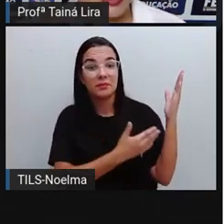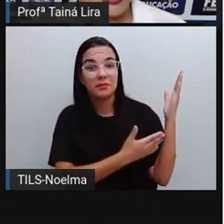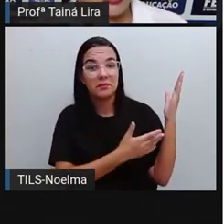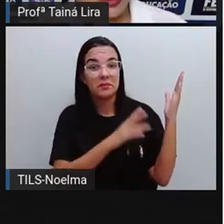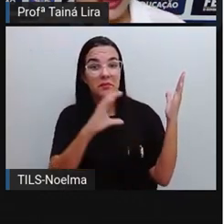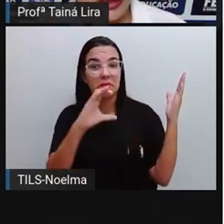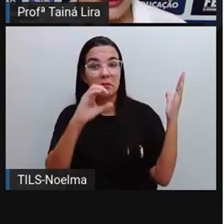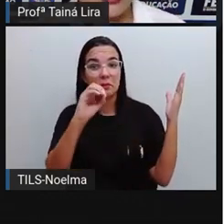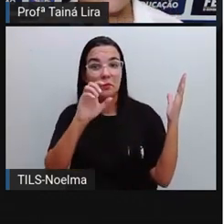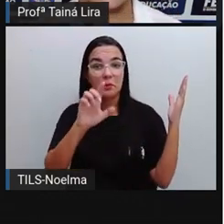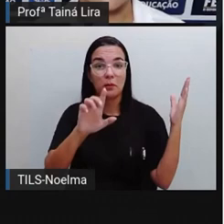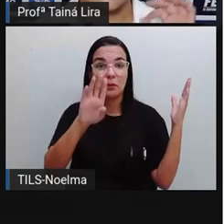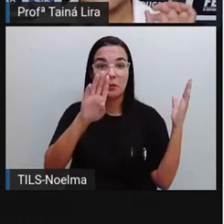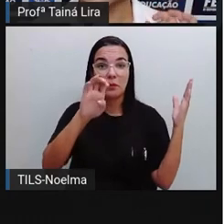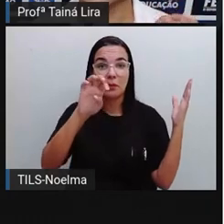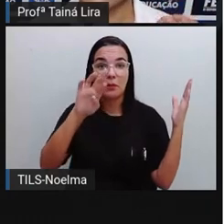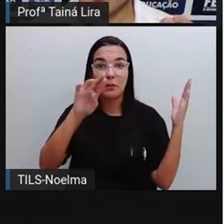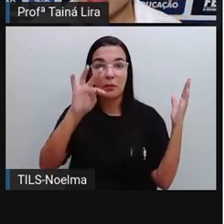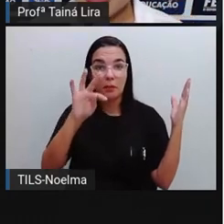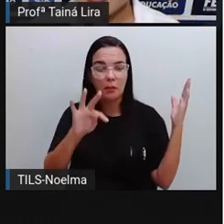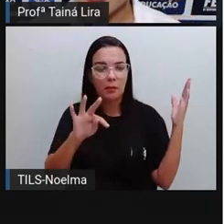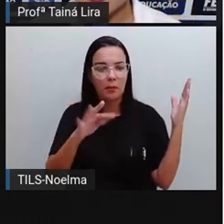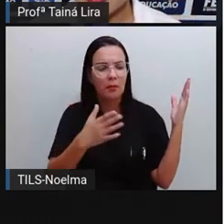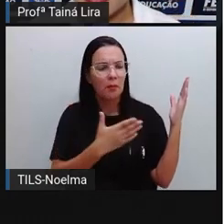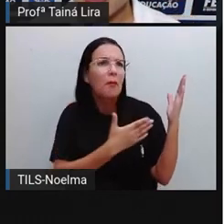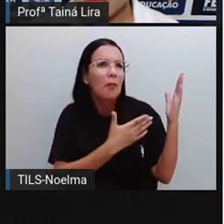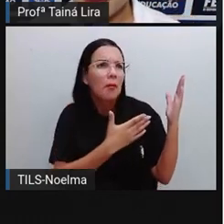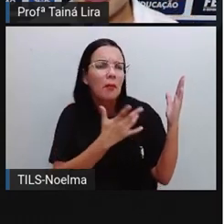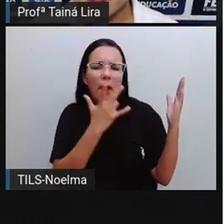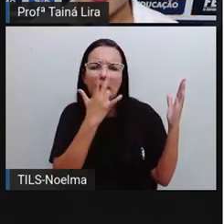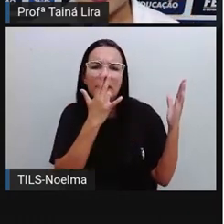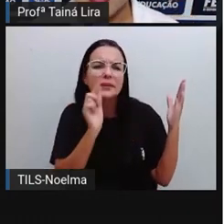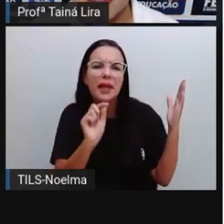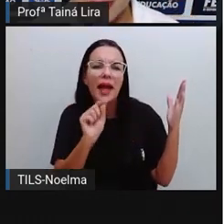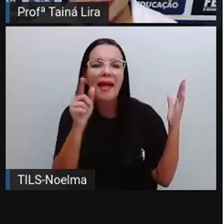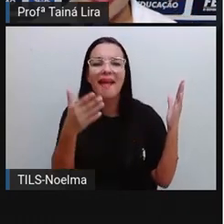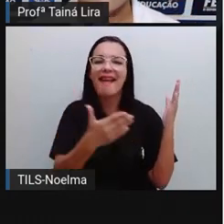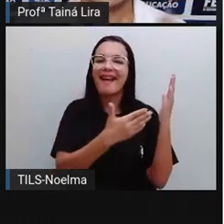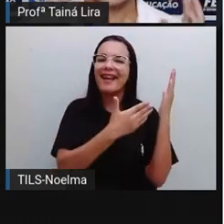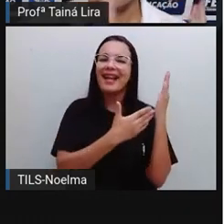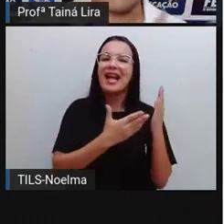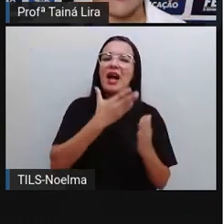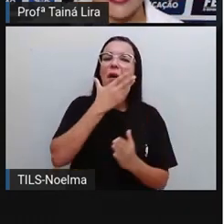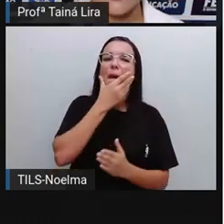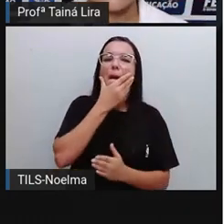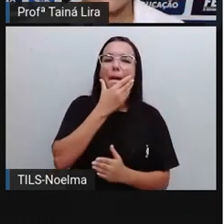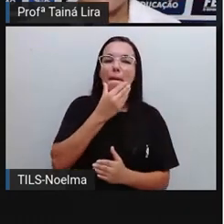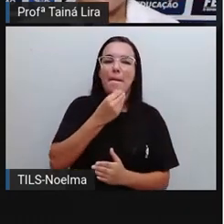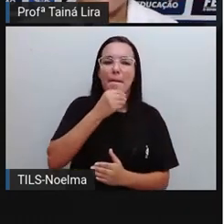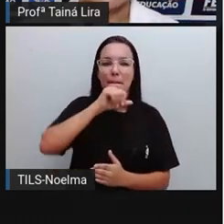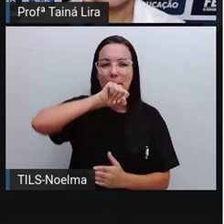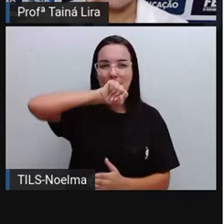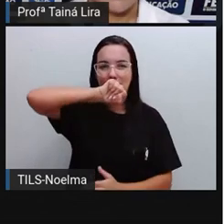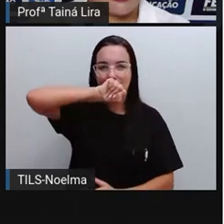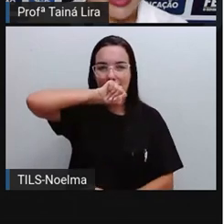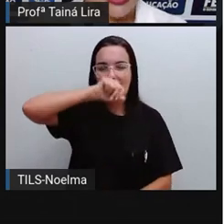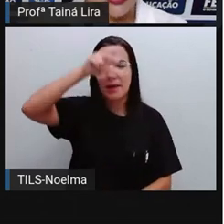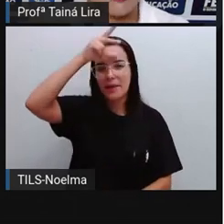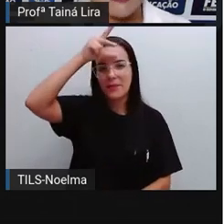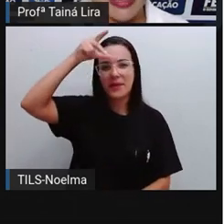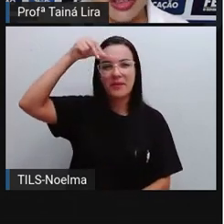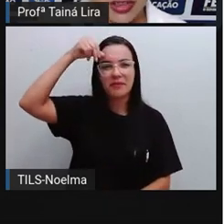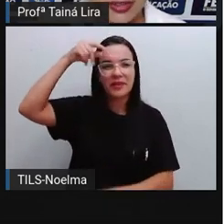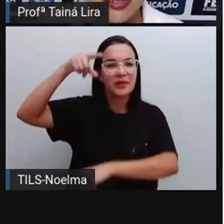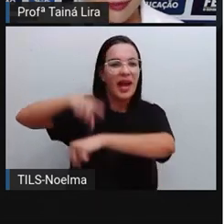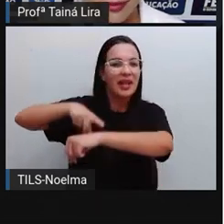prefeito da nossa cidade? Olha só, esse daqui é o Cobé Martins da Silva, que é o pai do nosso prefeito